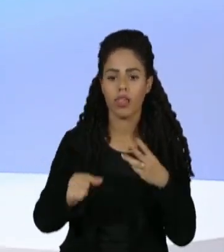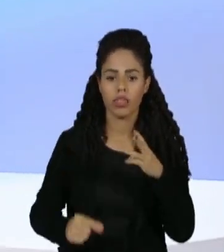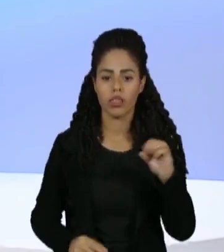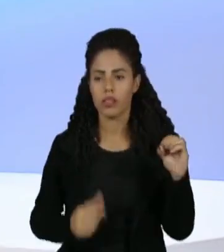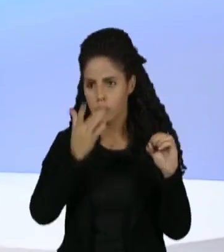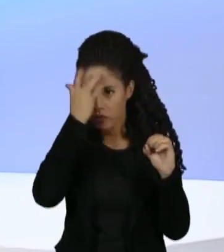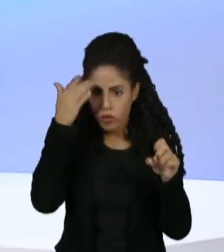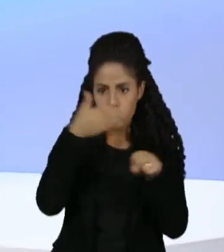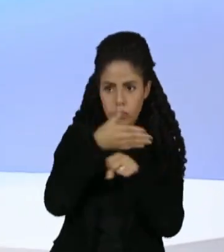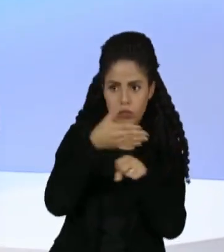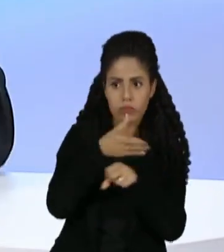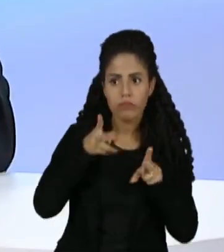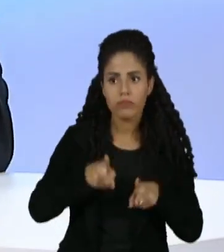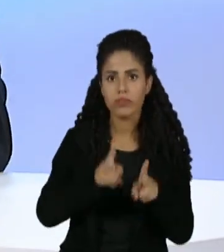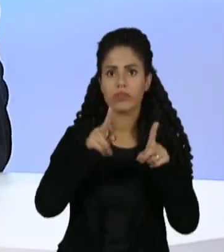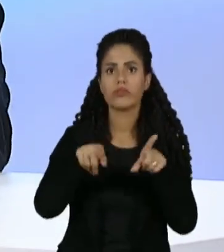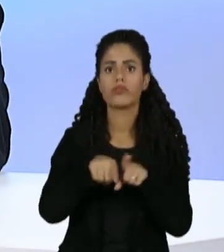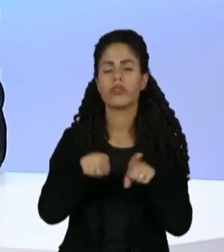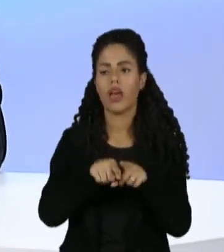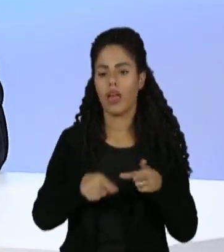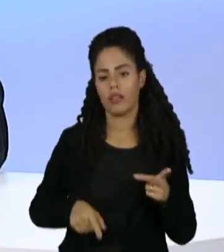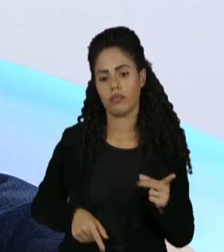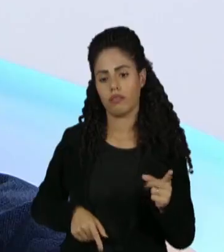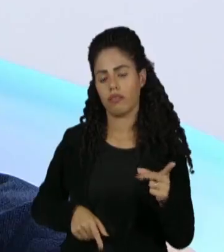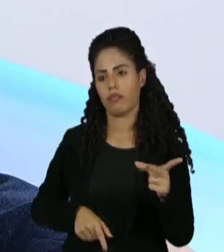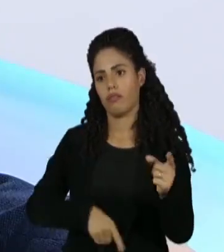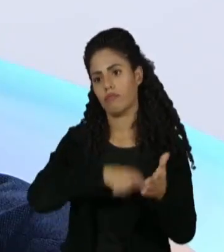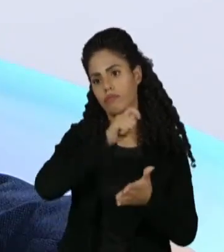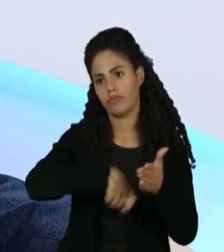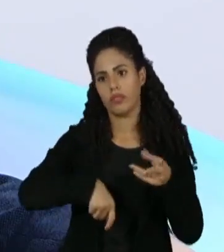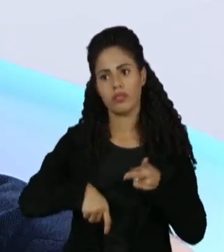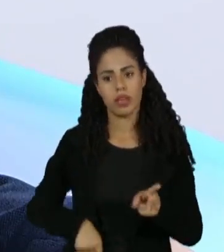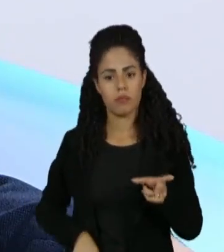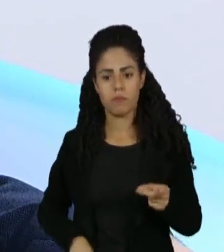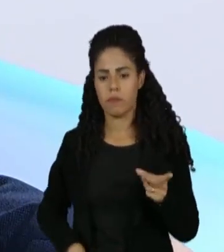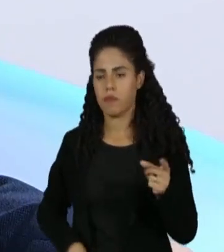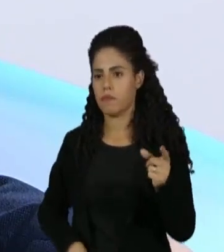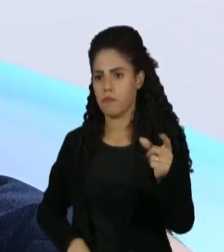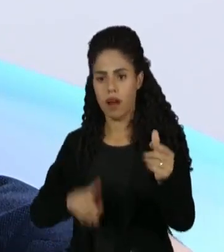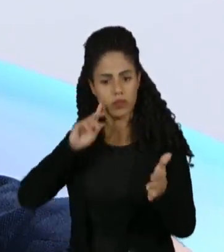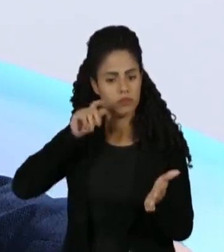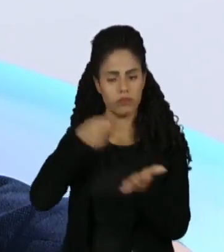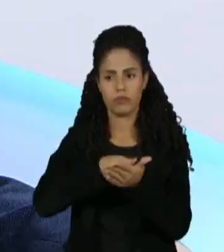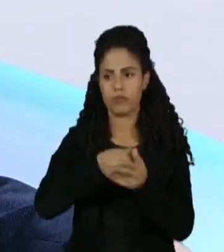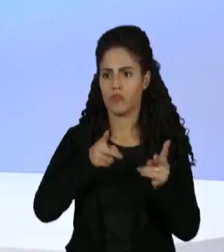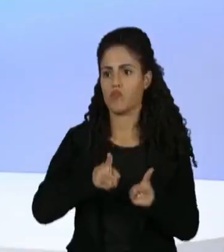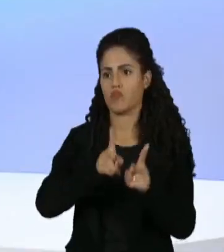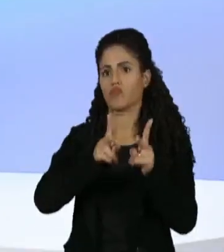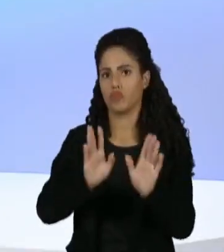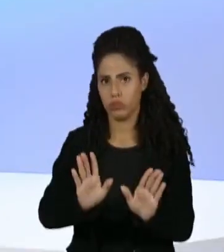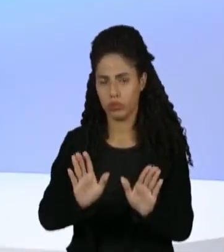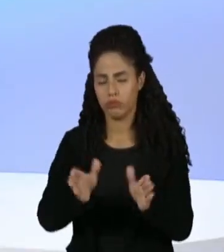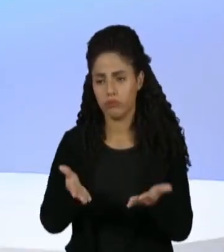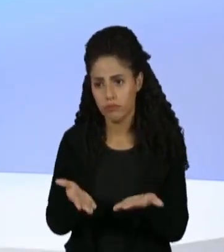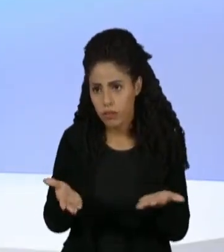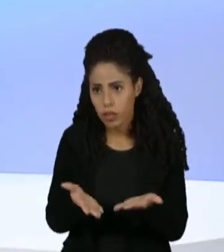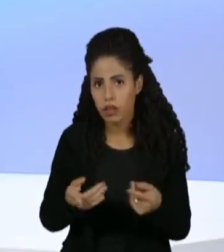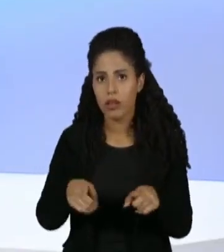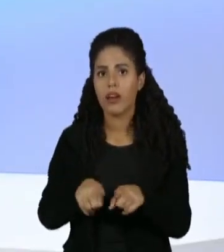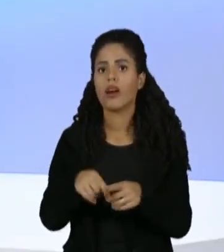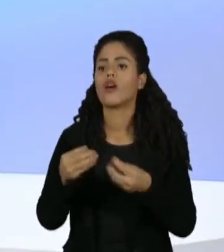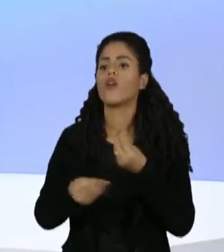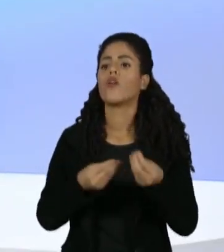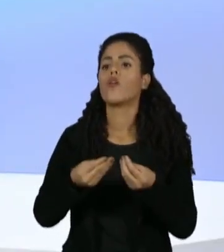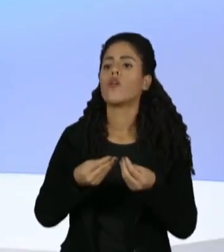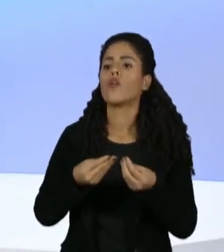participantes ativos, e eles são vitalícios, então eles vão girar sempre numa roda de decisões deles. E a parte